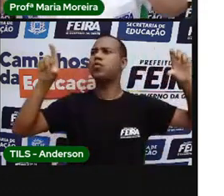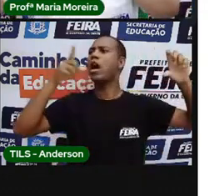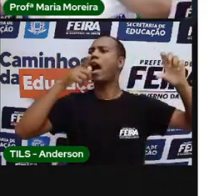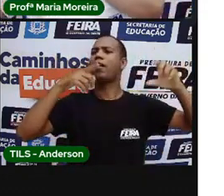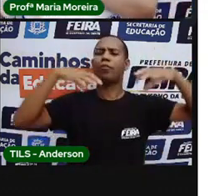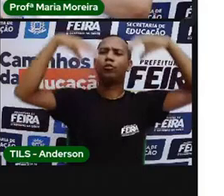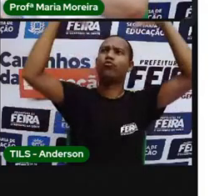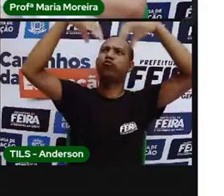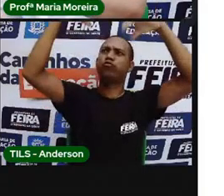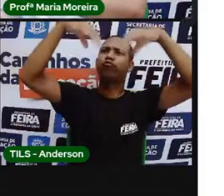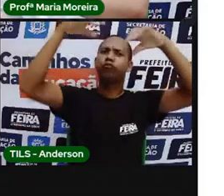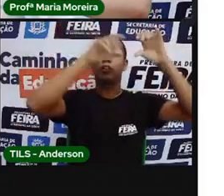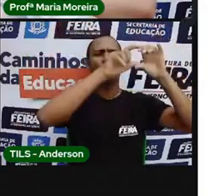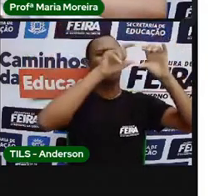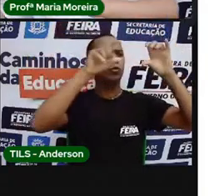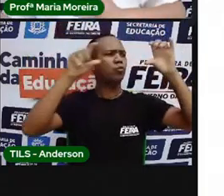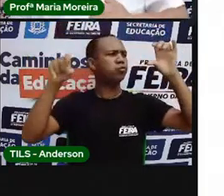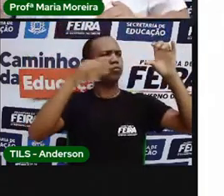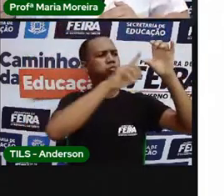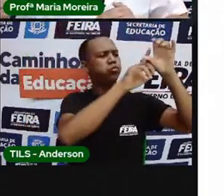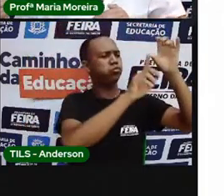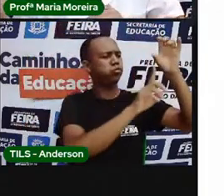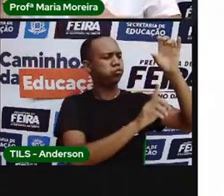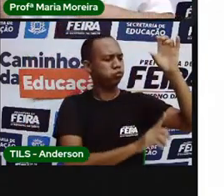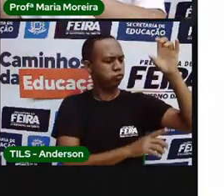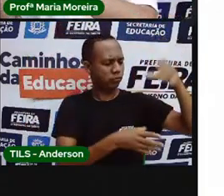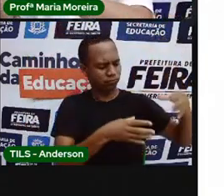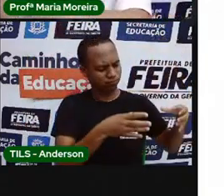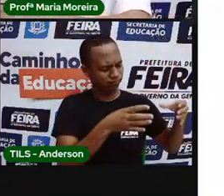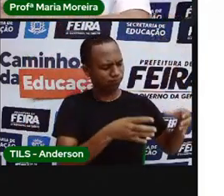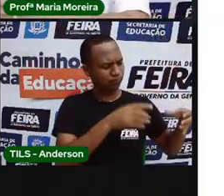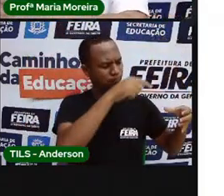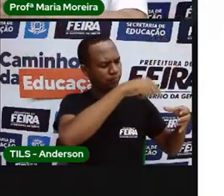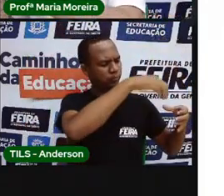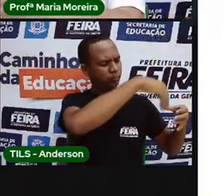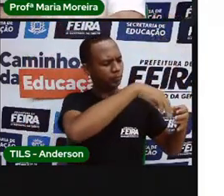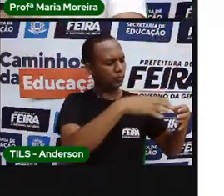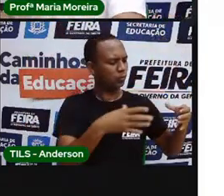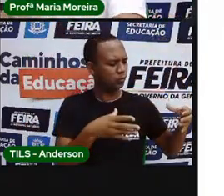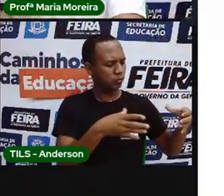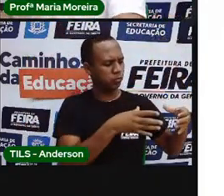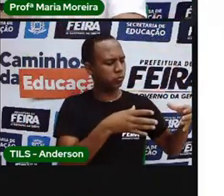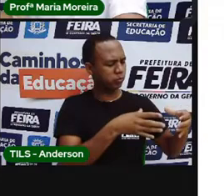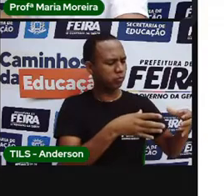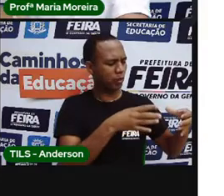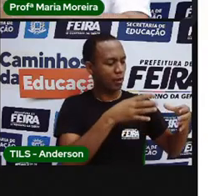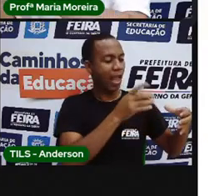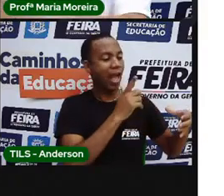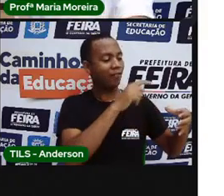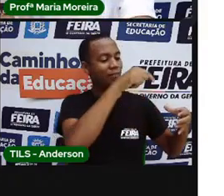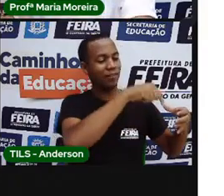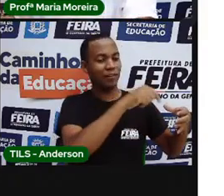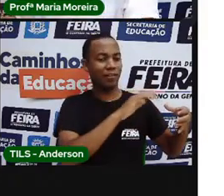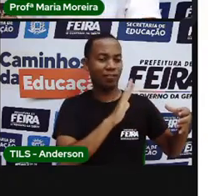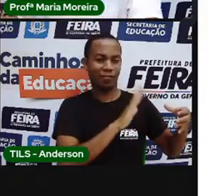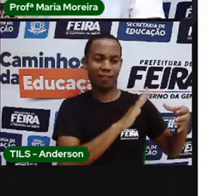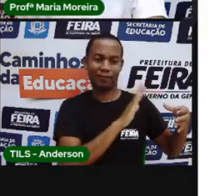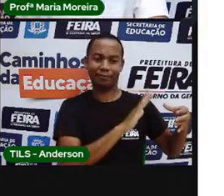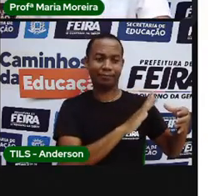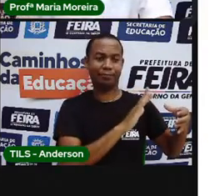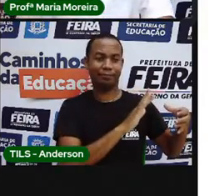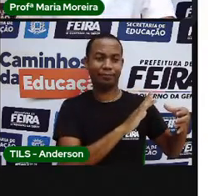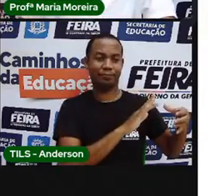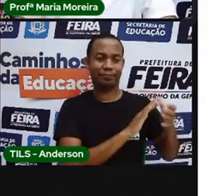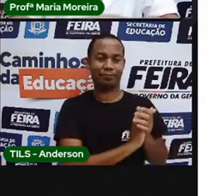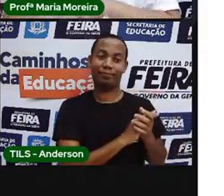essa bica escorre para uma cisterna, e esse reservatório está no reservatório de água, e essa água fica lá,